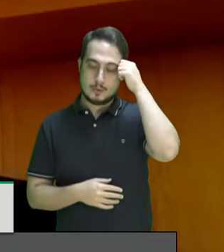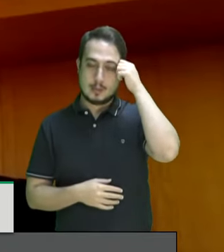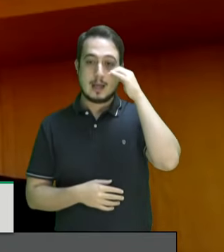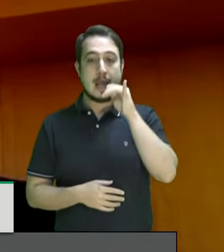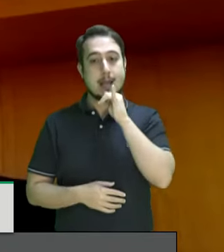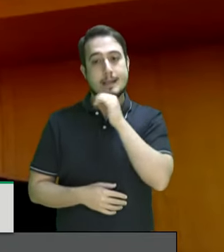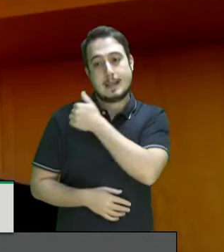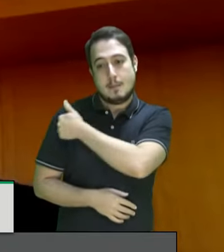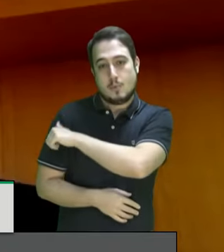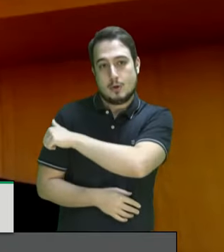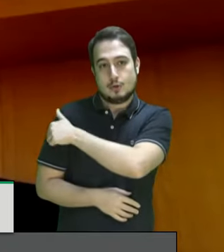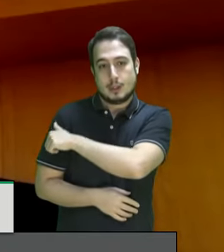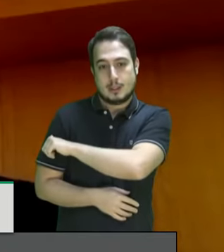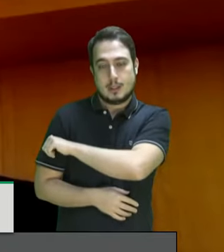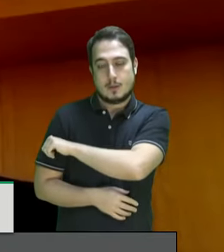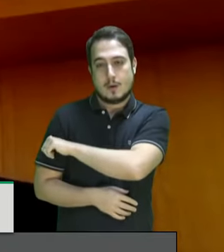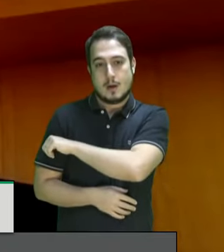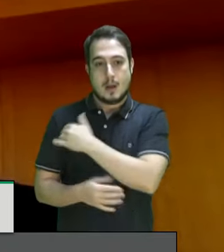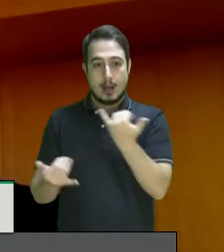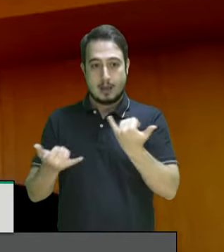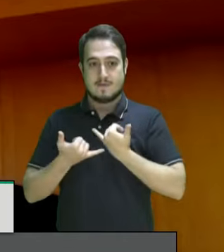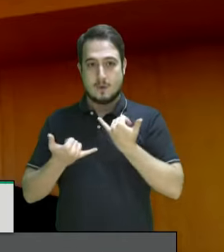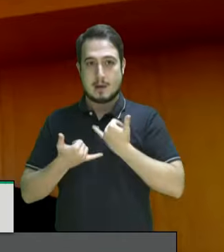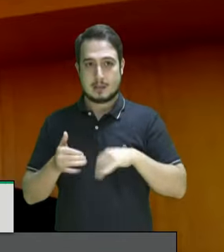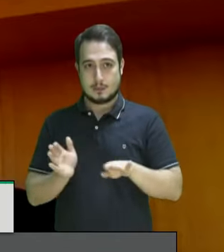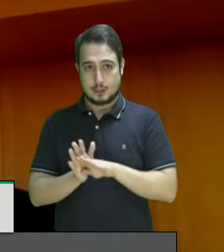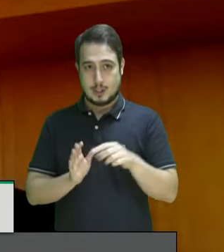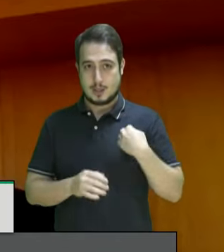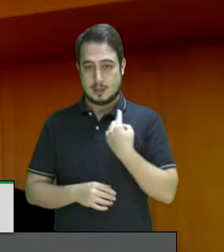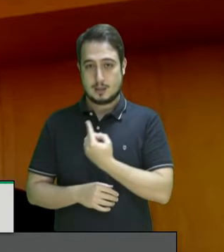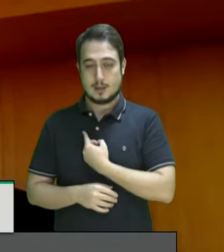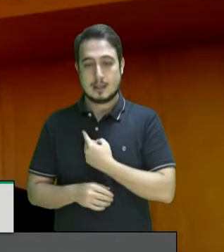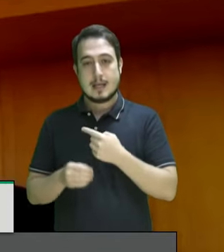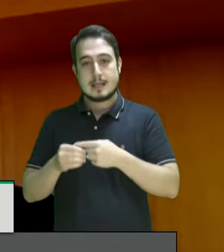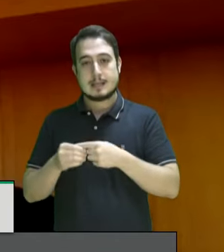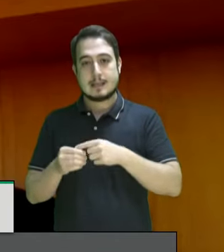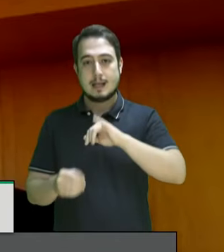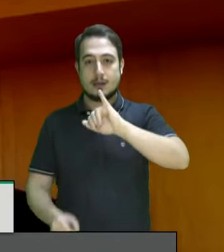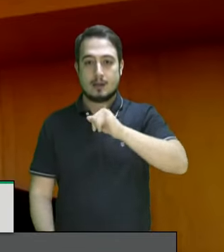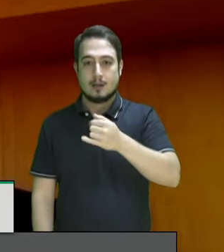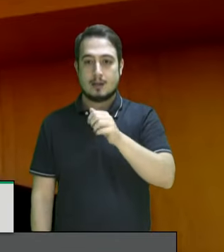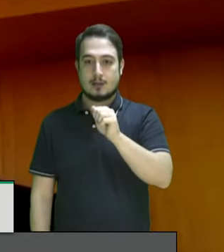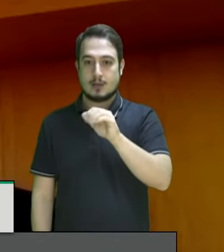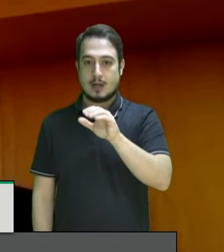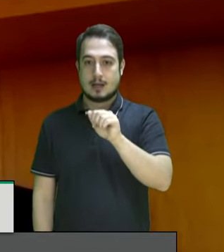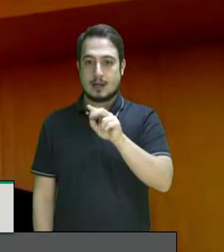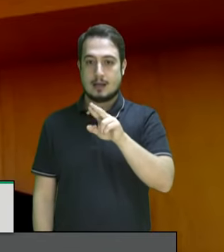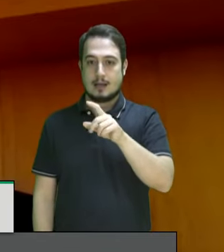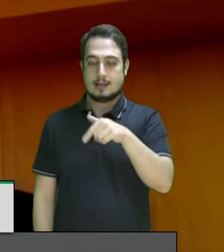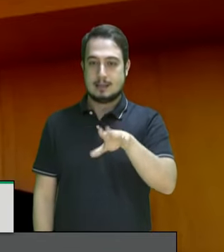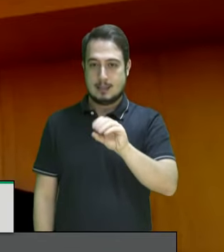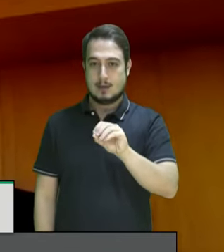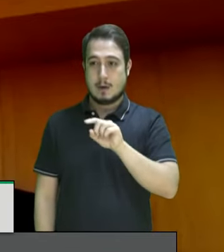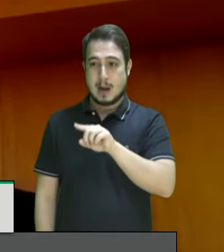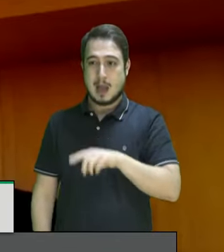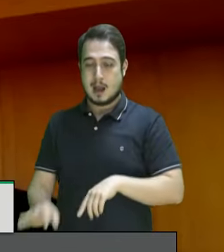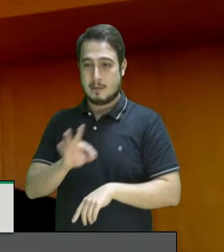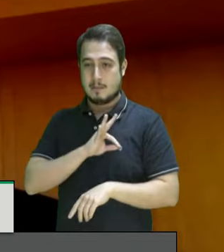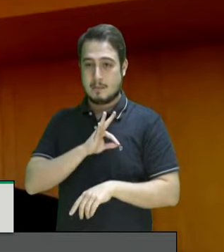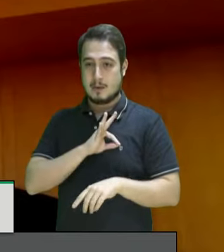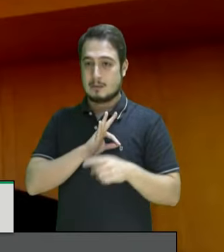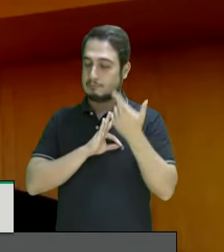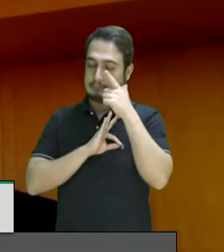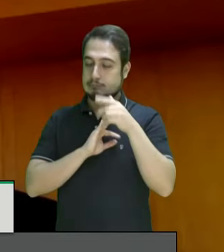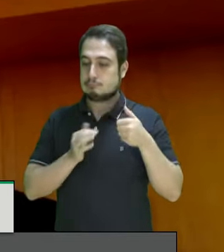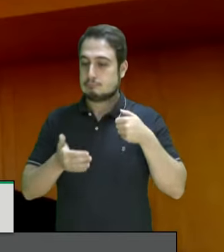Janeiro as informações que a gente tem é que no Jacarezinho é uma das poucas comunidades onde a milícia ainda não